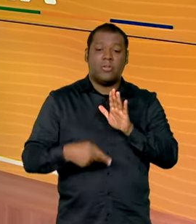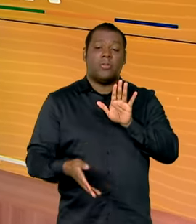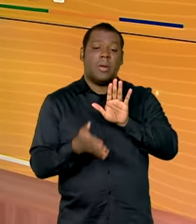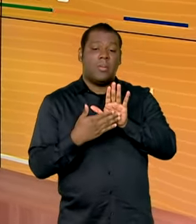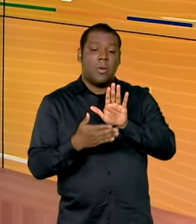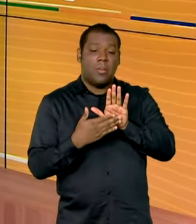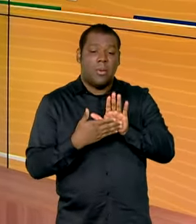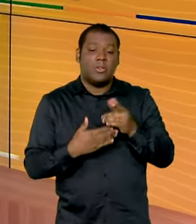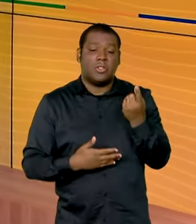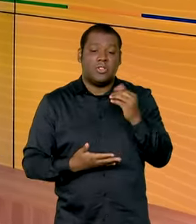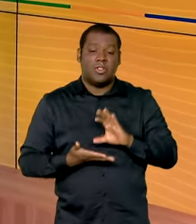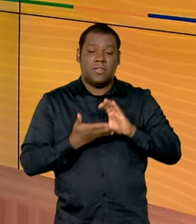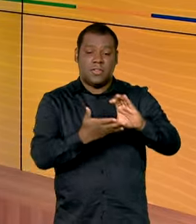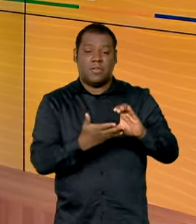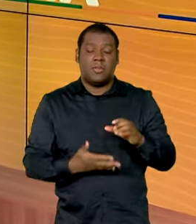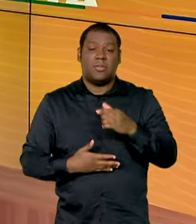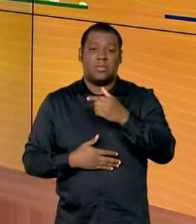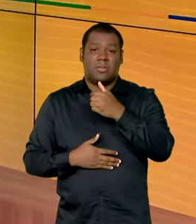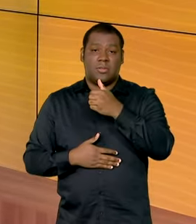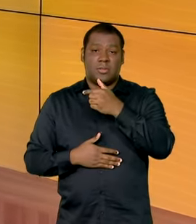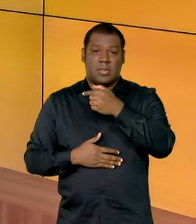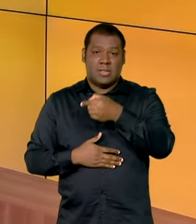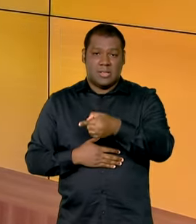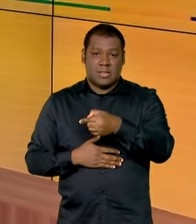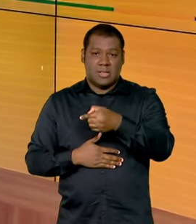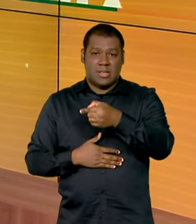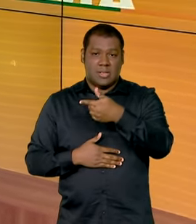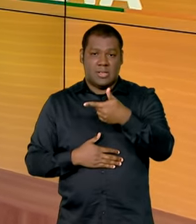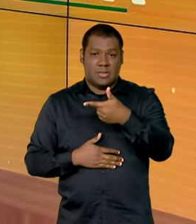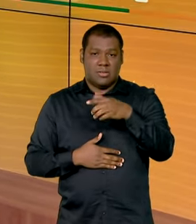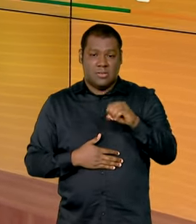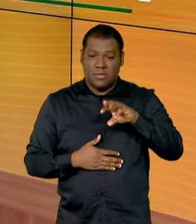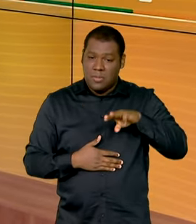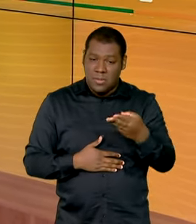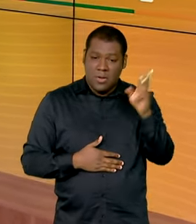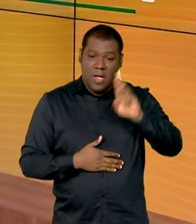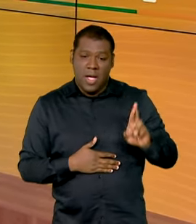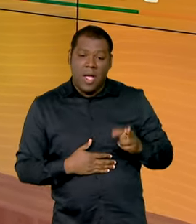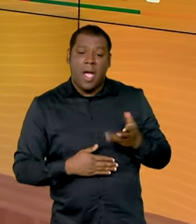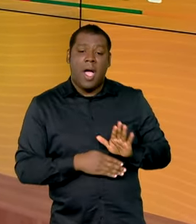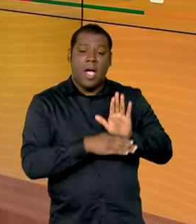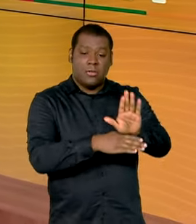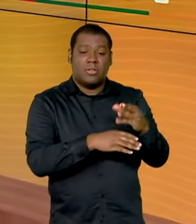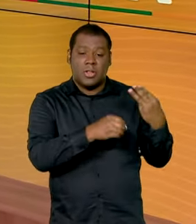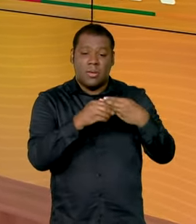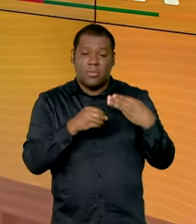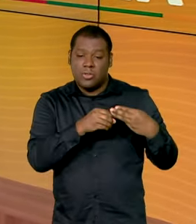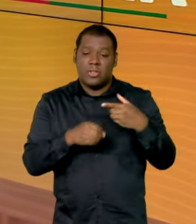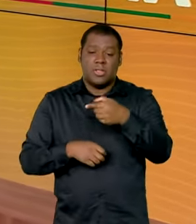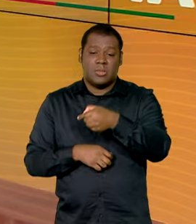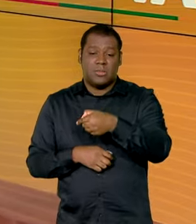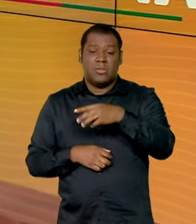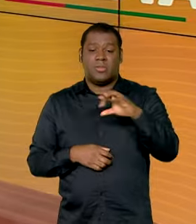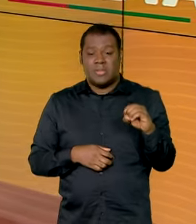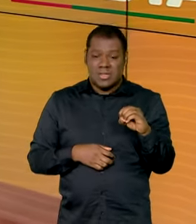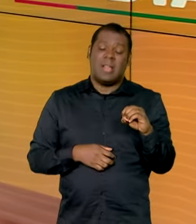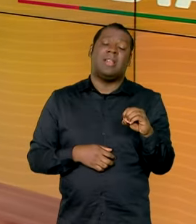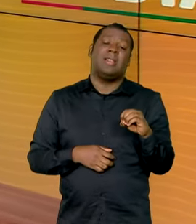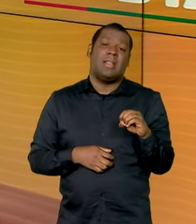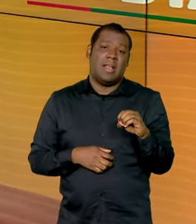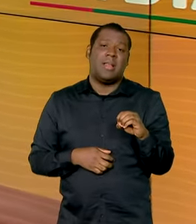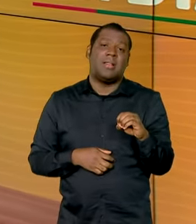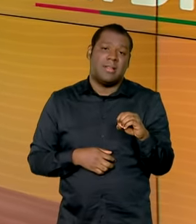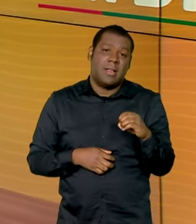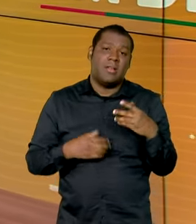de reais e tem foco em dar melhores condições a 70 municípios que são responsáveis, olha só, por 78